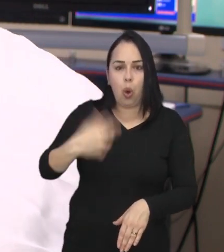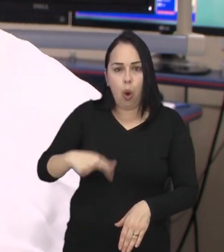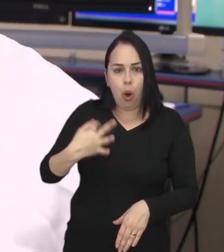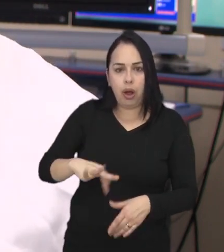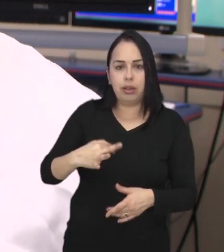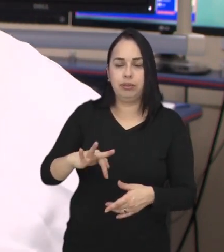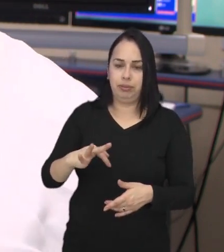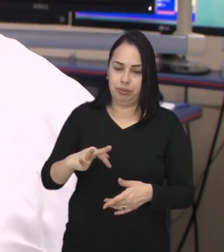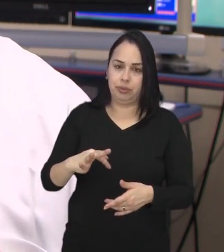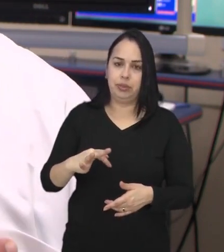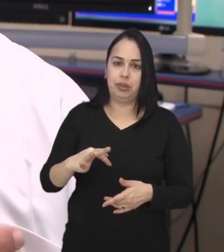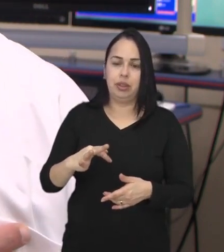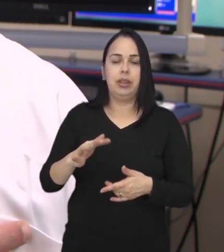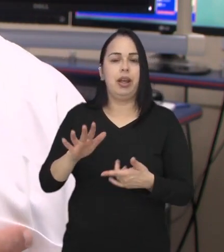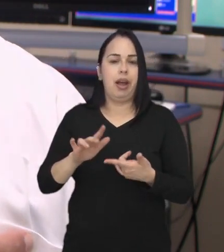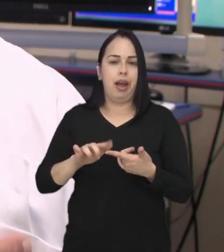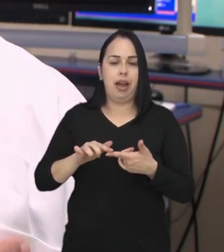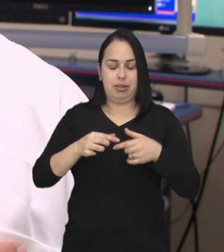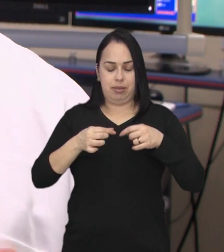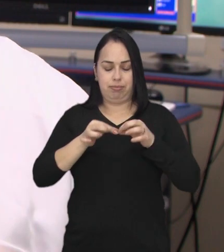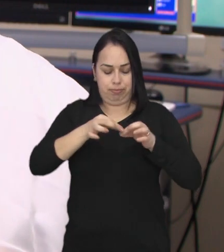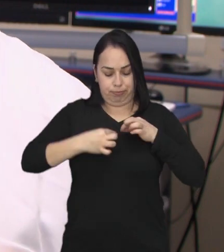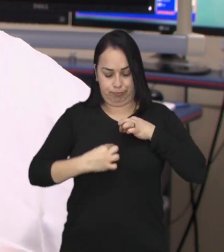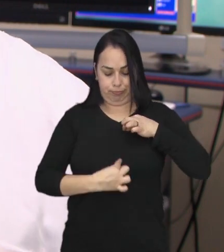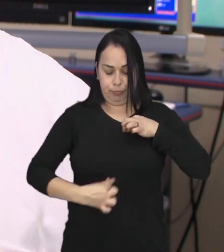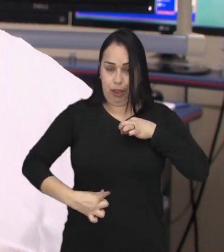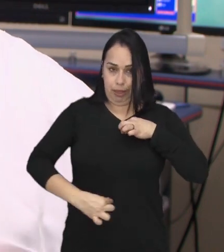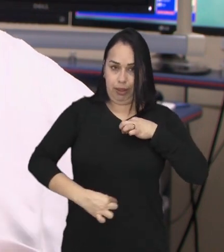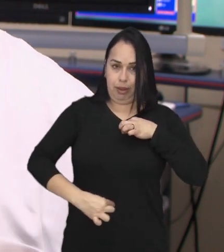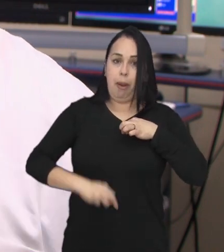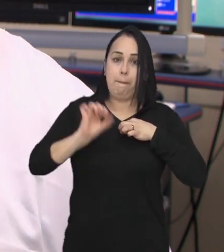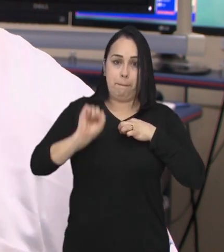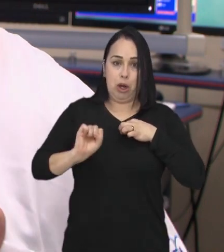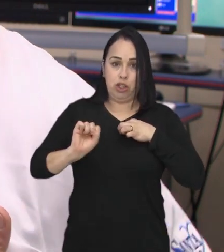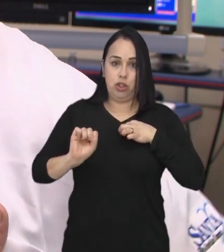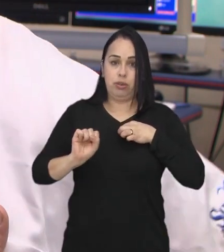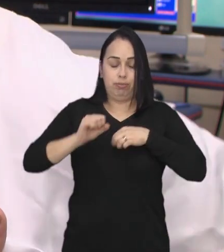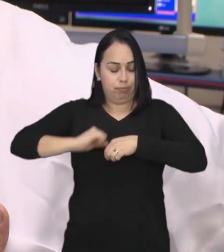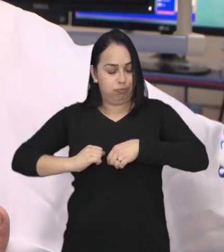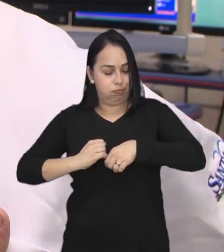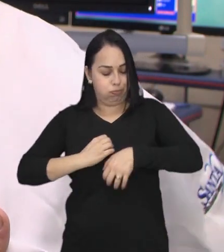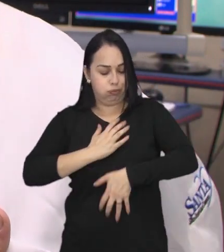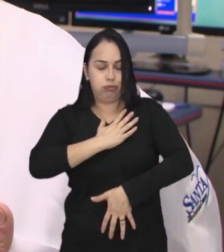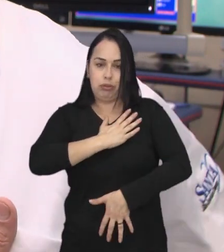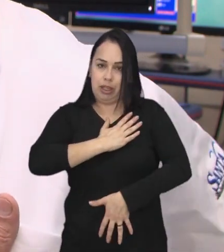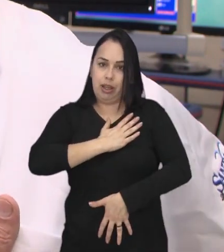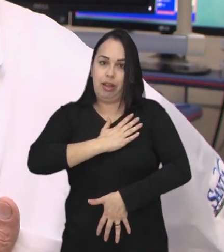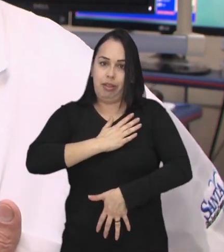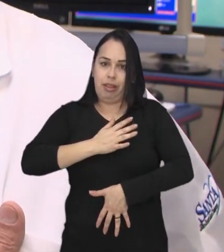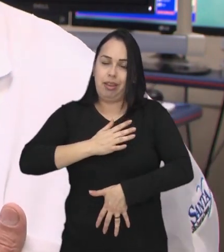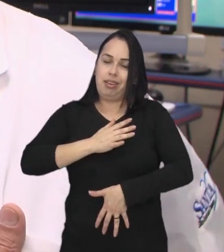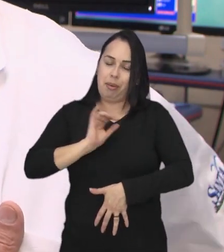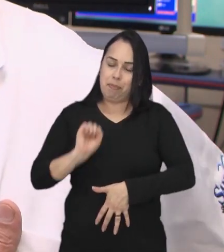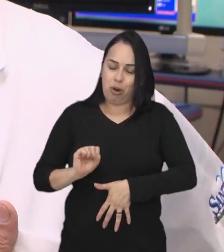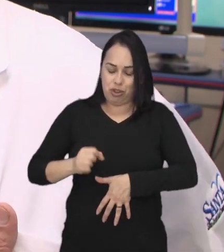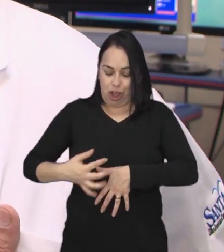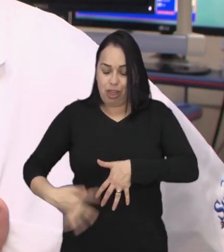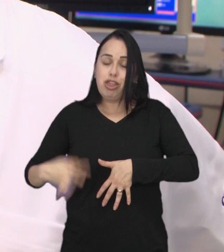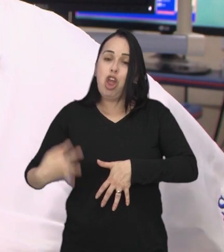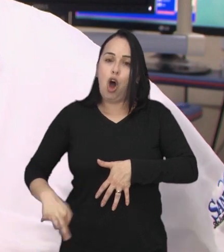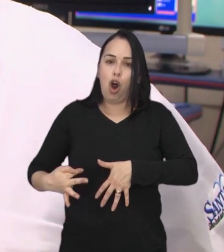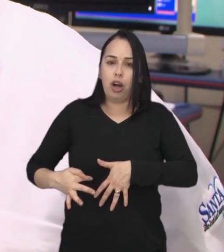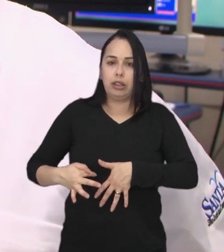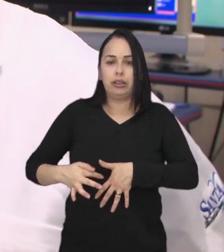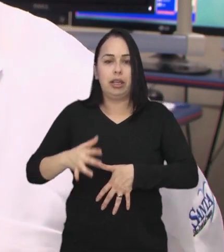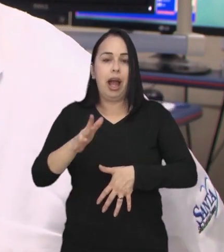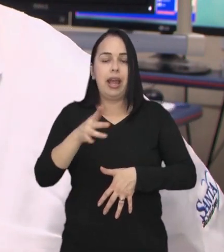costas, porque a angina, dependendo da artéria afetada, ela pode correr para o dorso e às vezes enganar